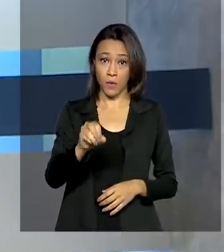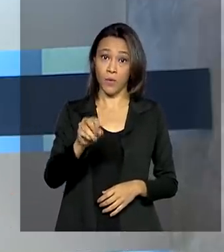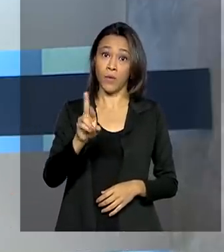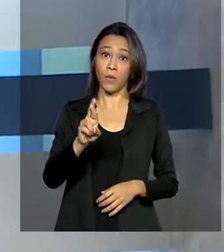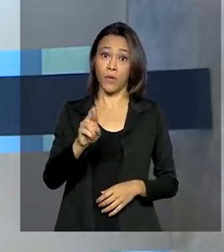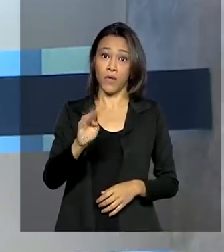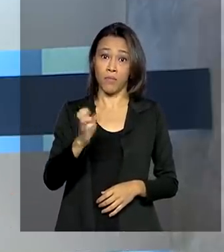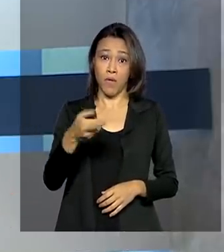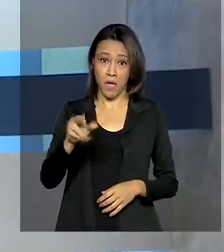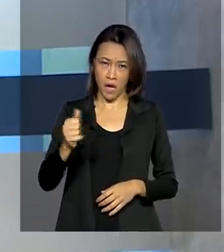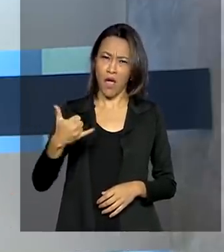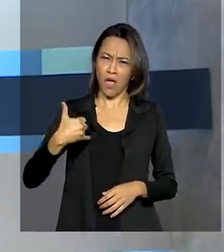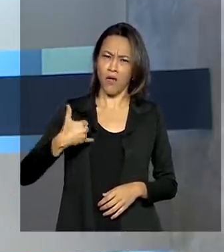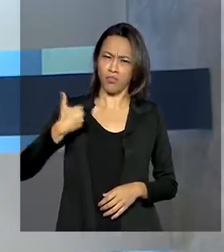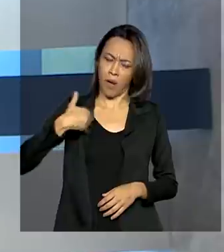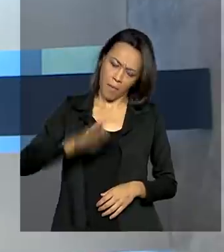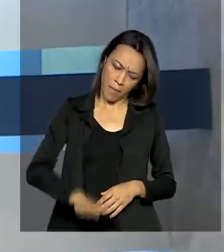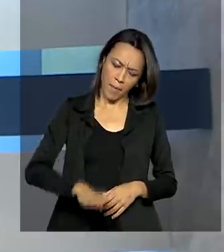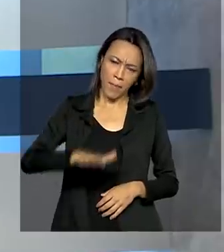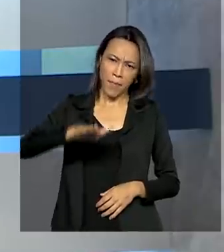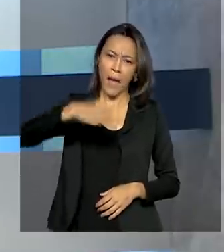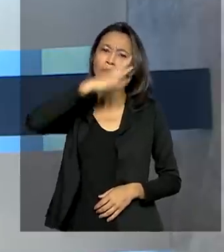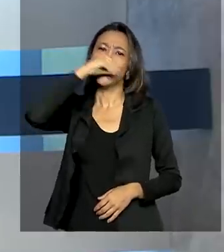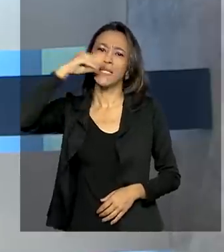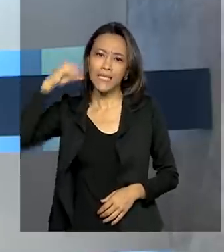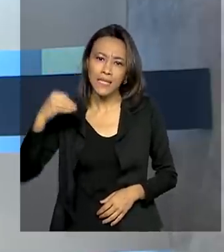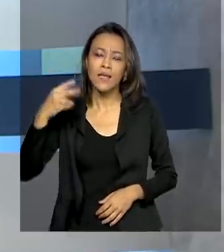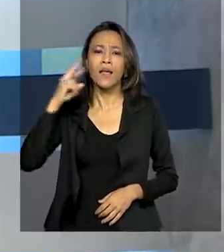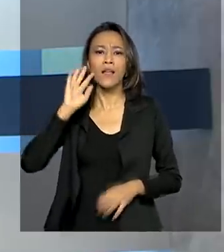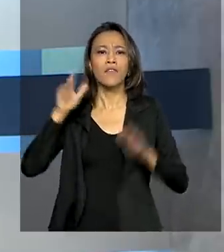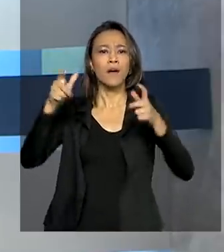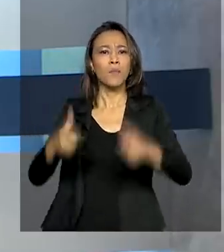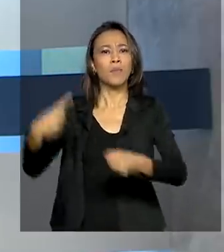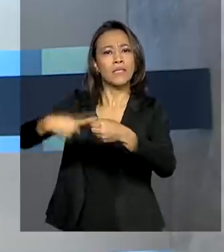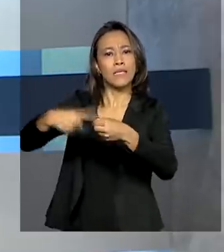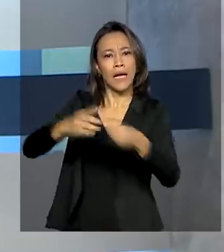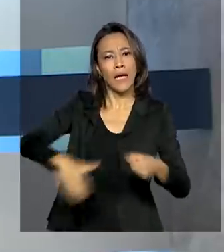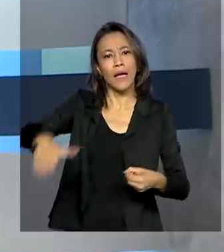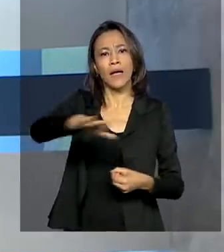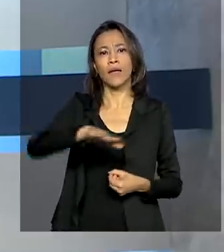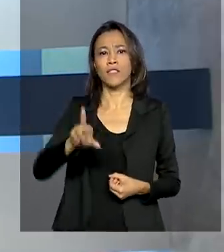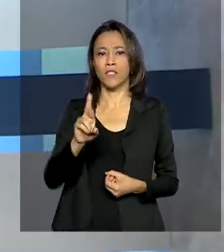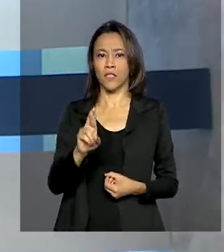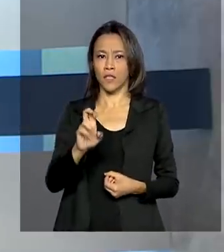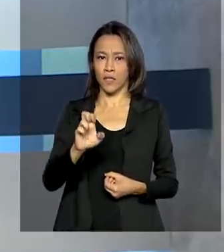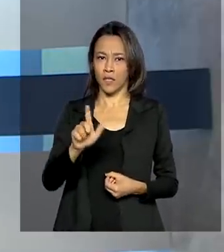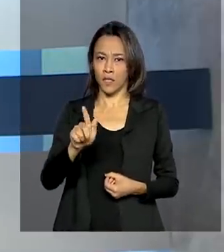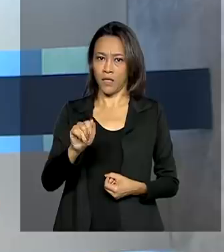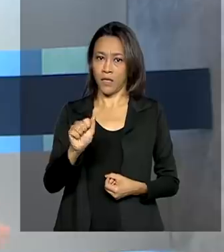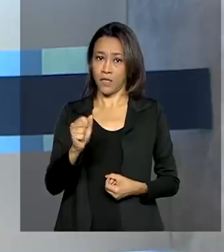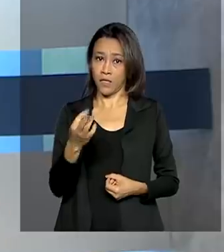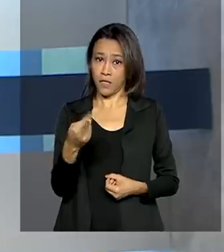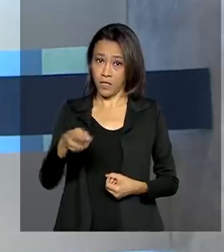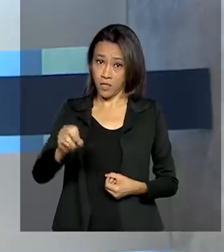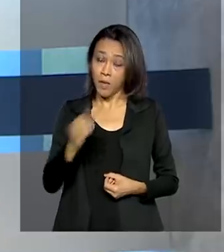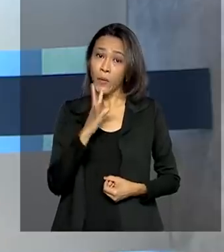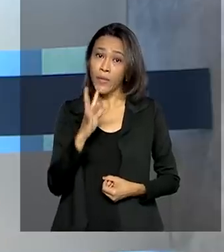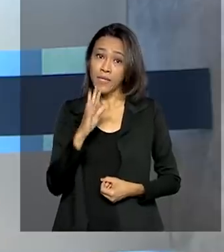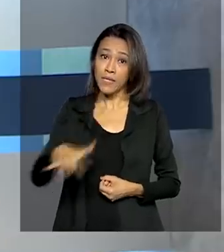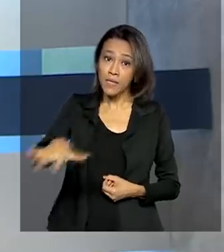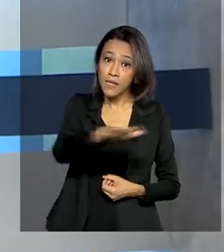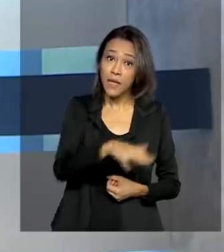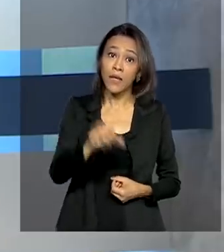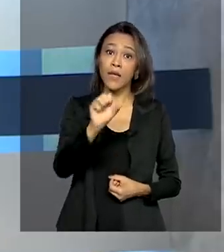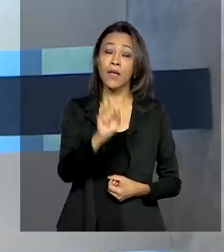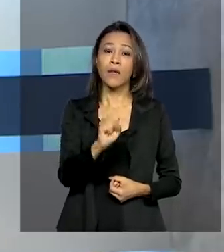adolescência. Ele está no município de Registro para conhecer o complexo educacional SESI e SENAI. E no mesmo município